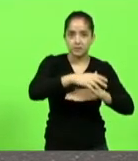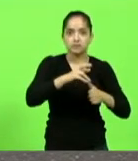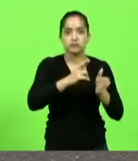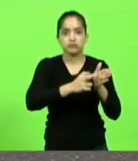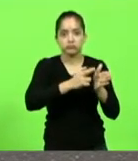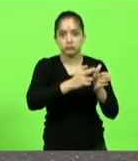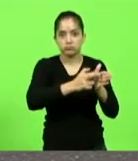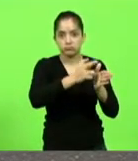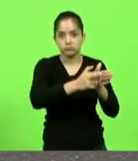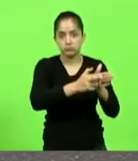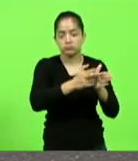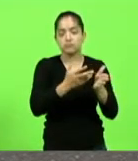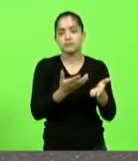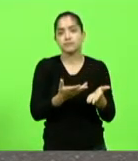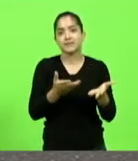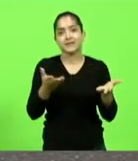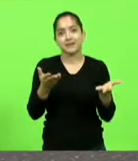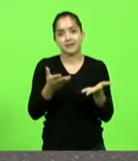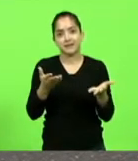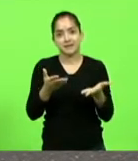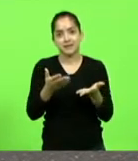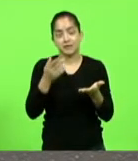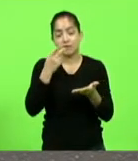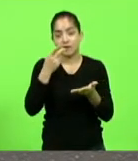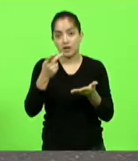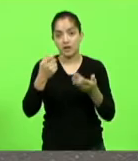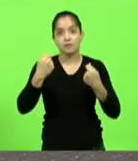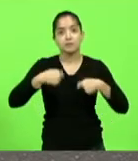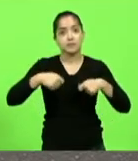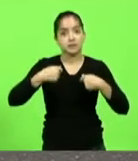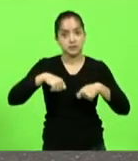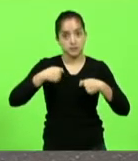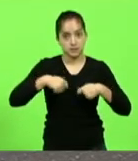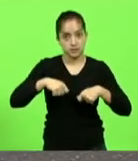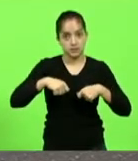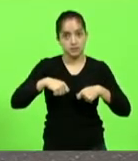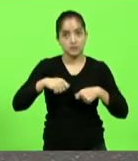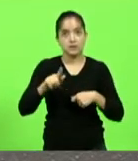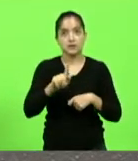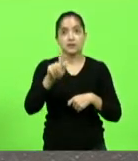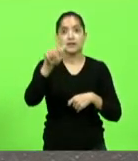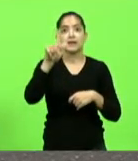quero aqui falar da necessidade de termos gás natural